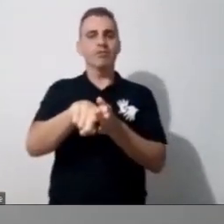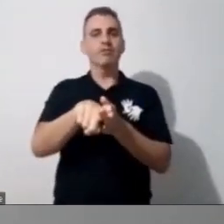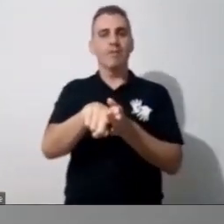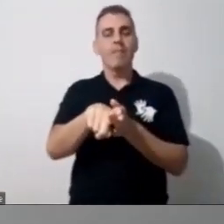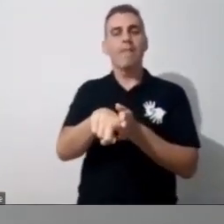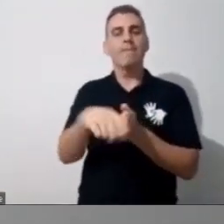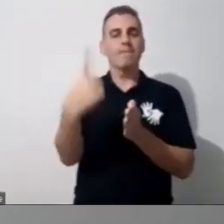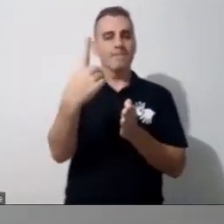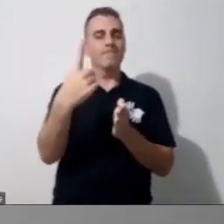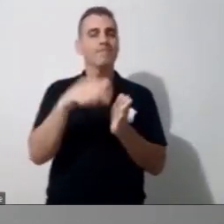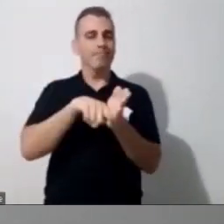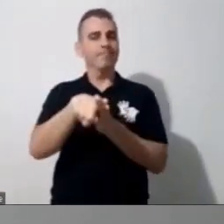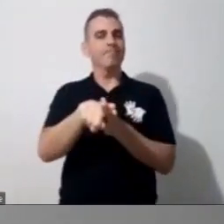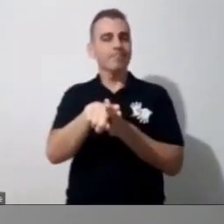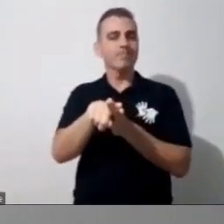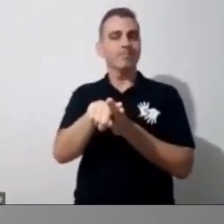pergunta para as meninas,